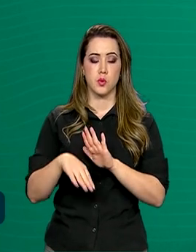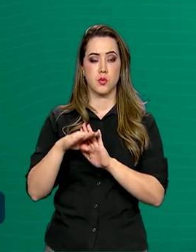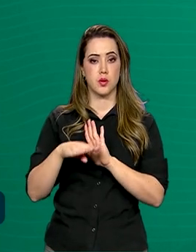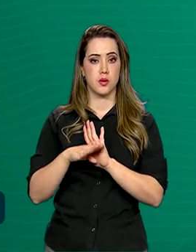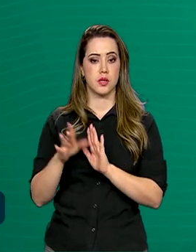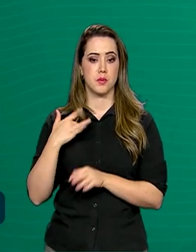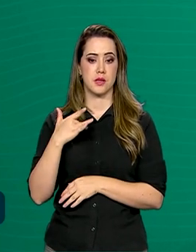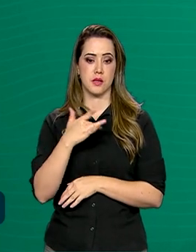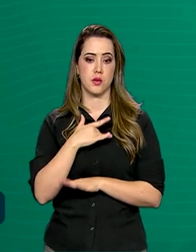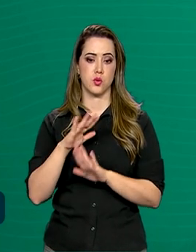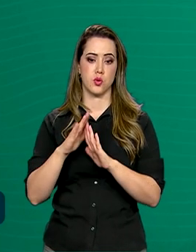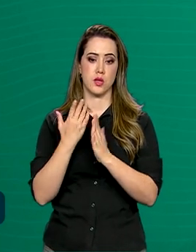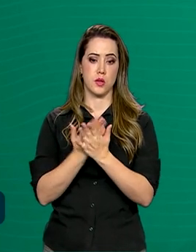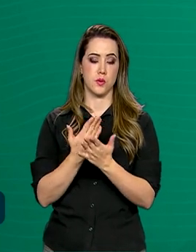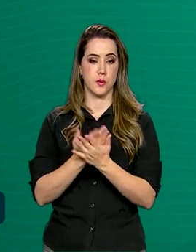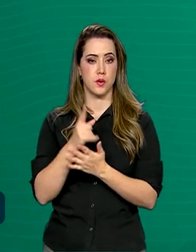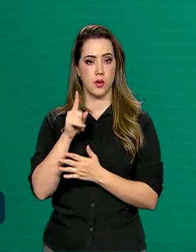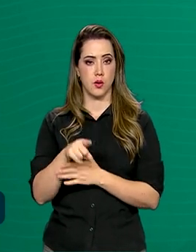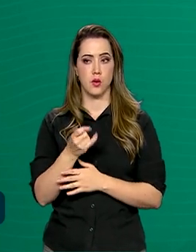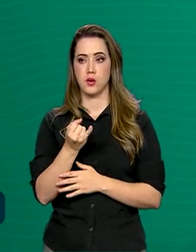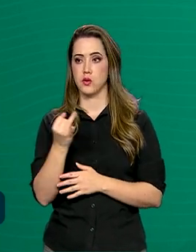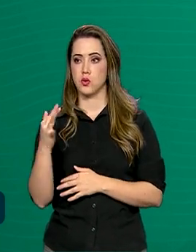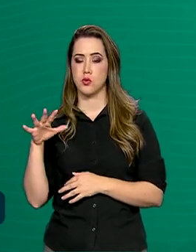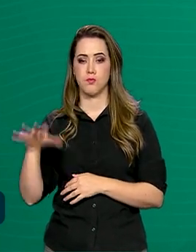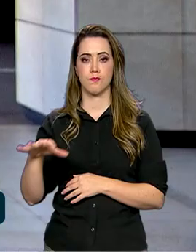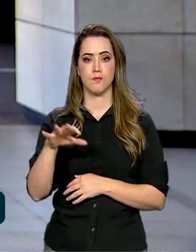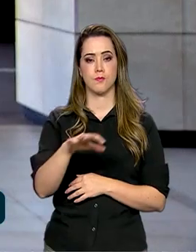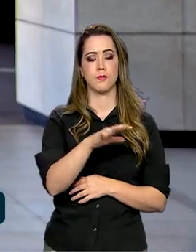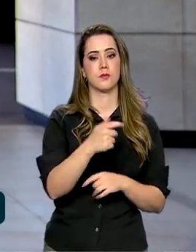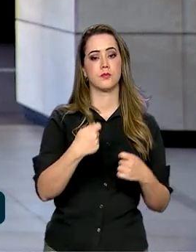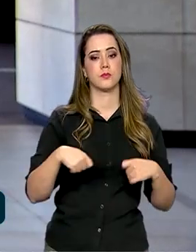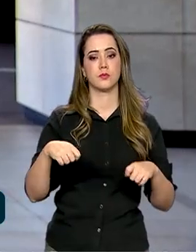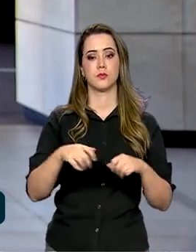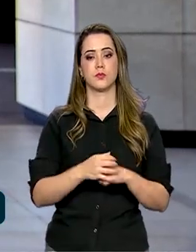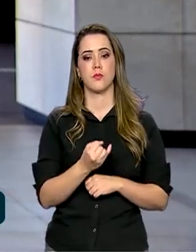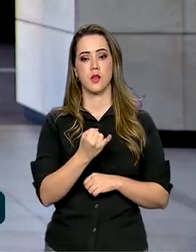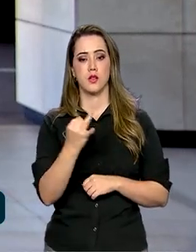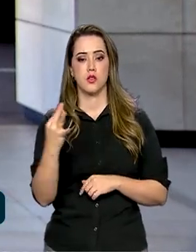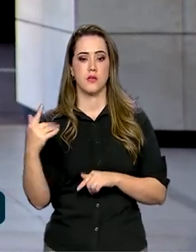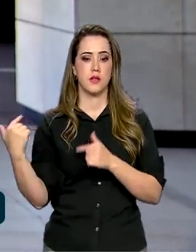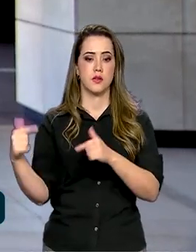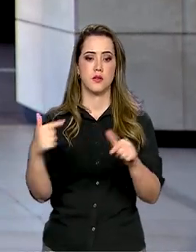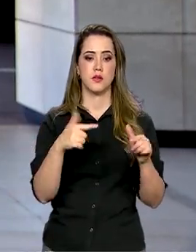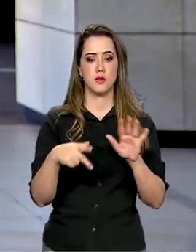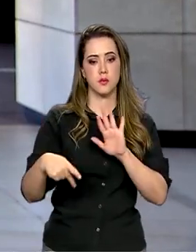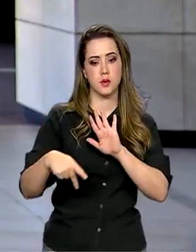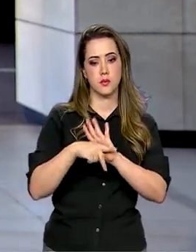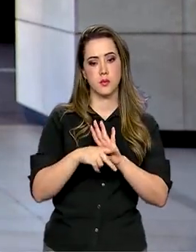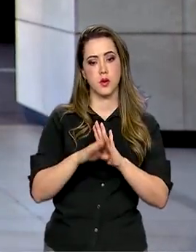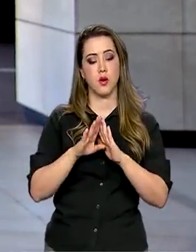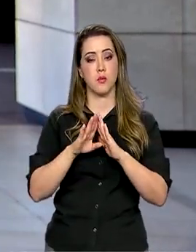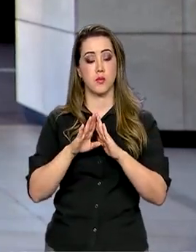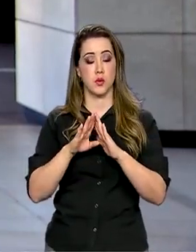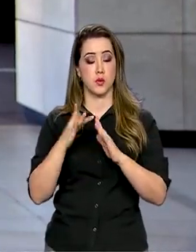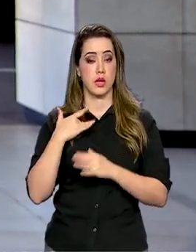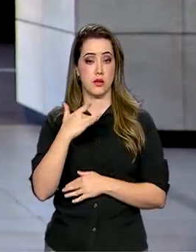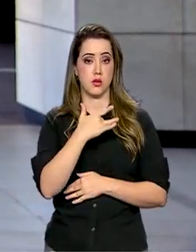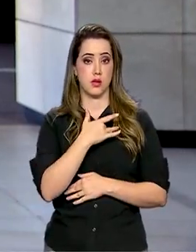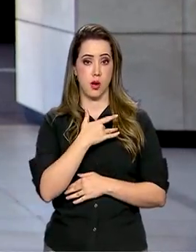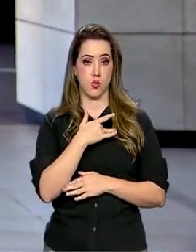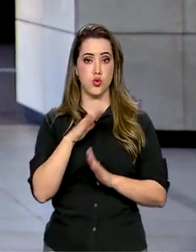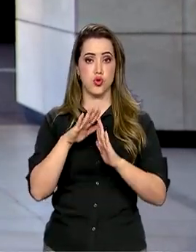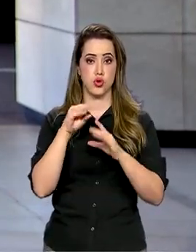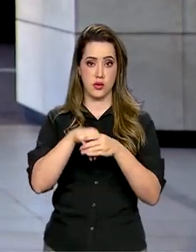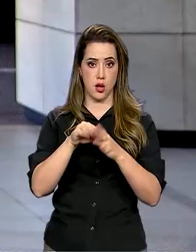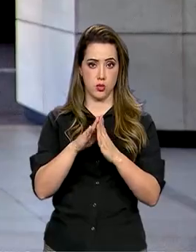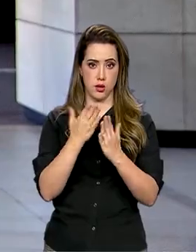na Escola é um programa com vários componentes. São várias as ações do Saúde na Escola. No total, o programa